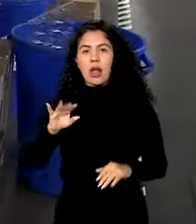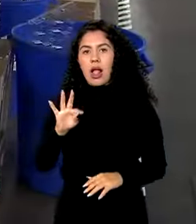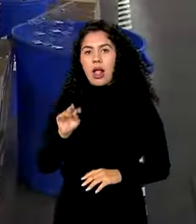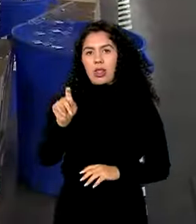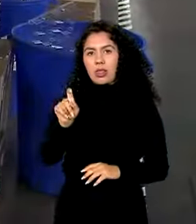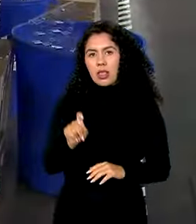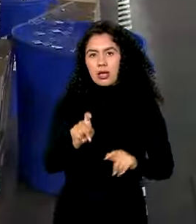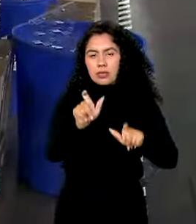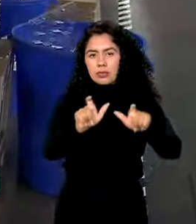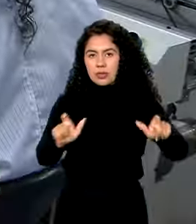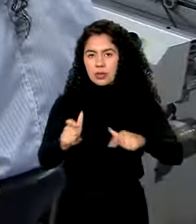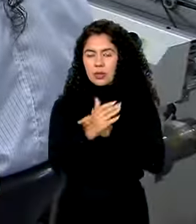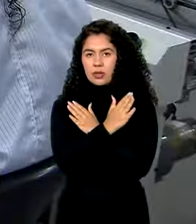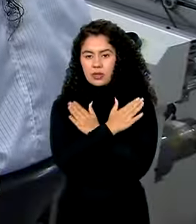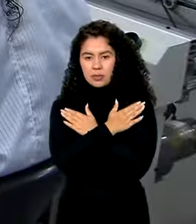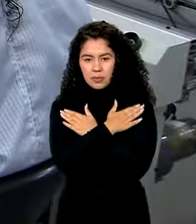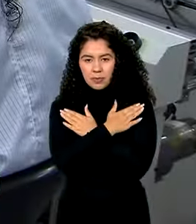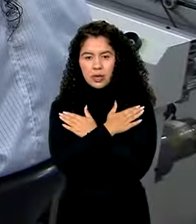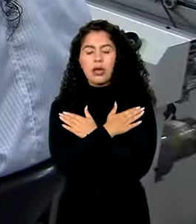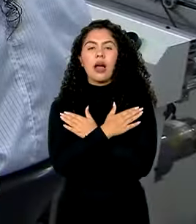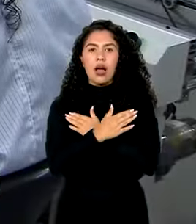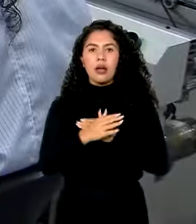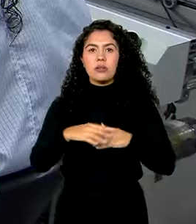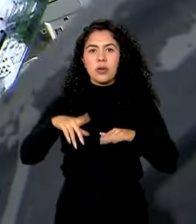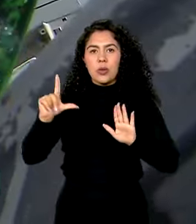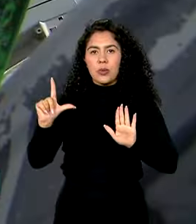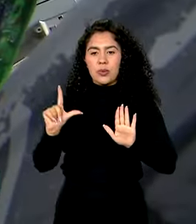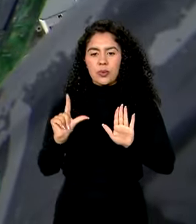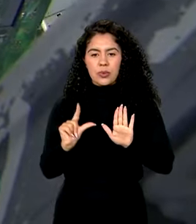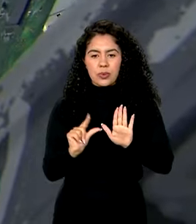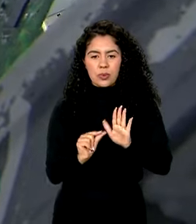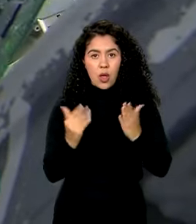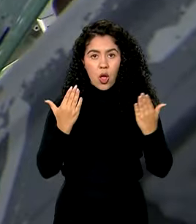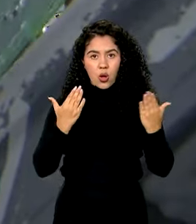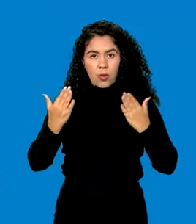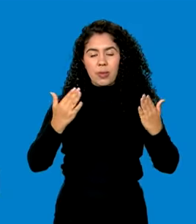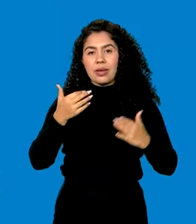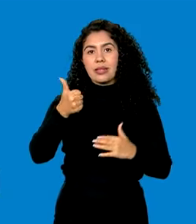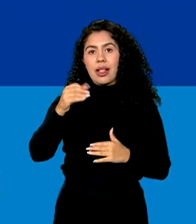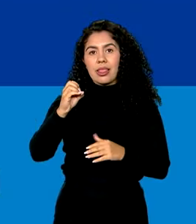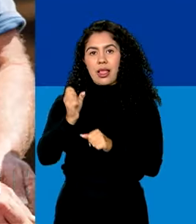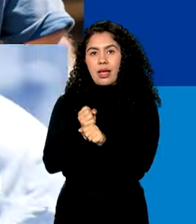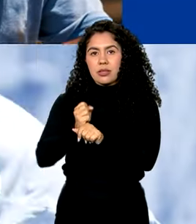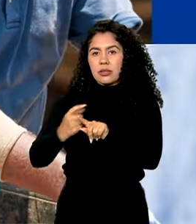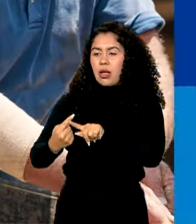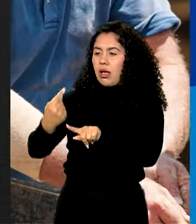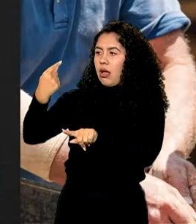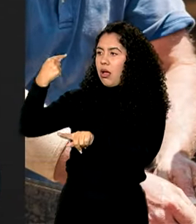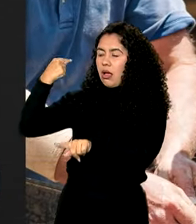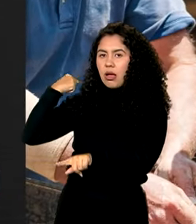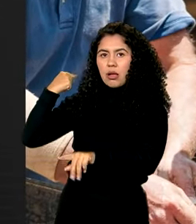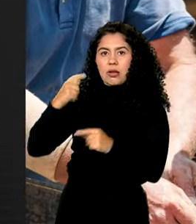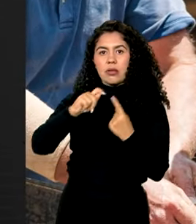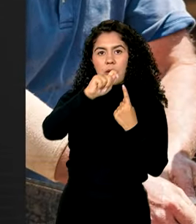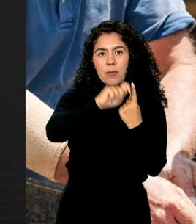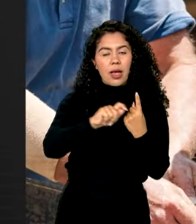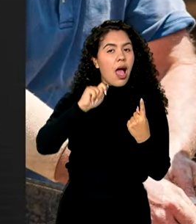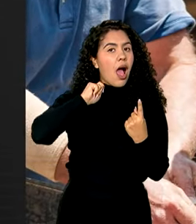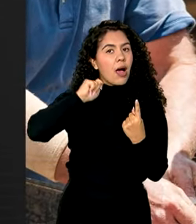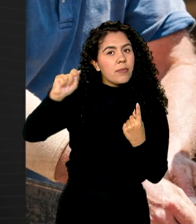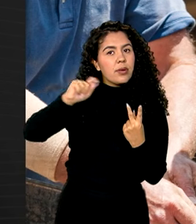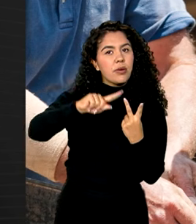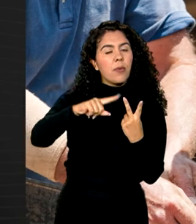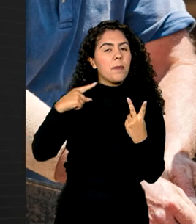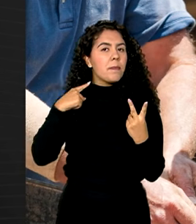pessoas desempregadas chegou ao menor nível em 10 anos. Em abril, maio e junho deste ano,